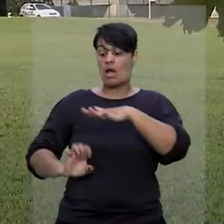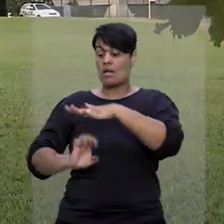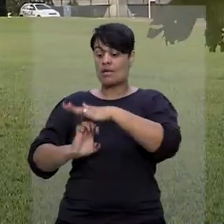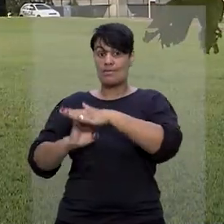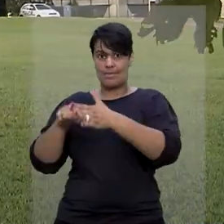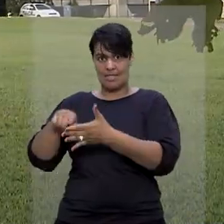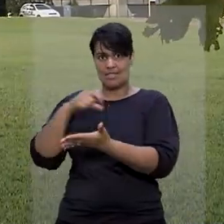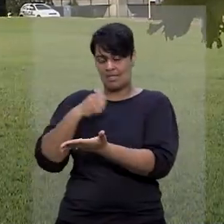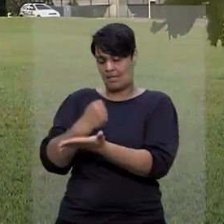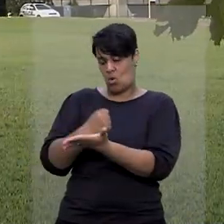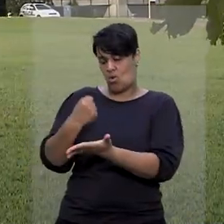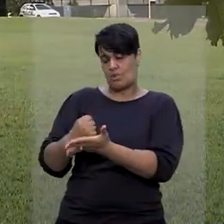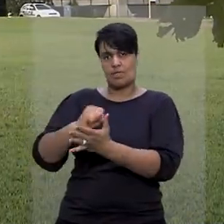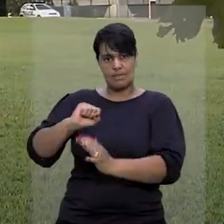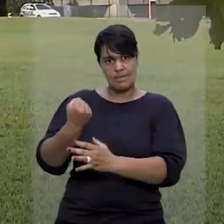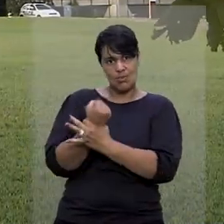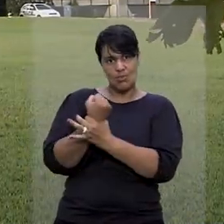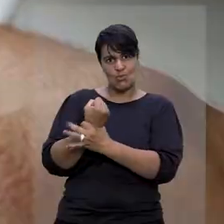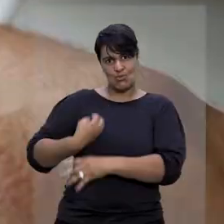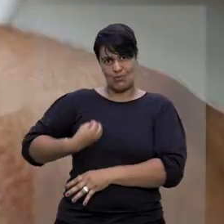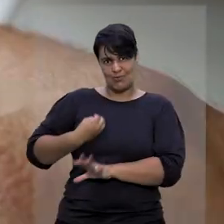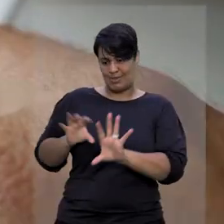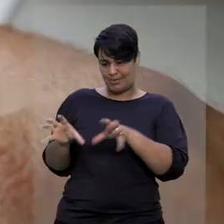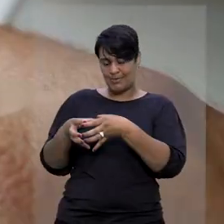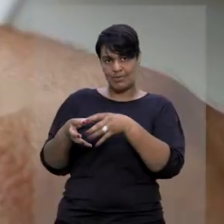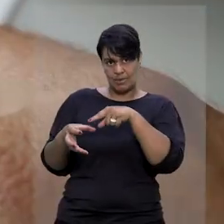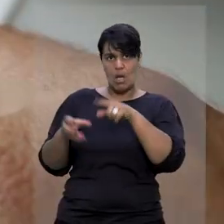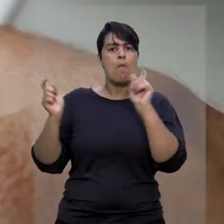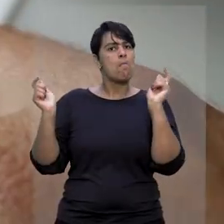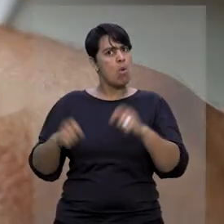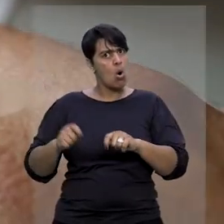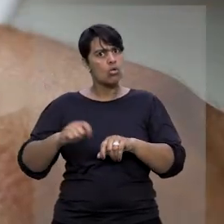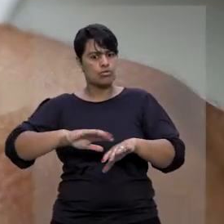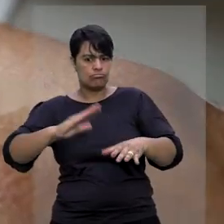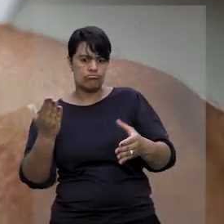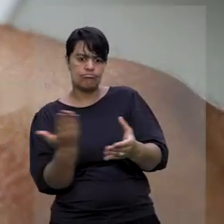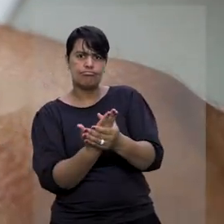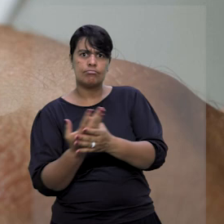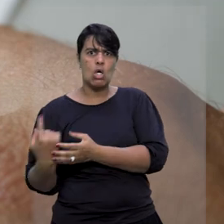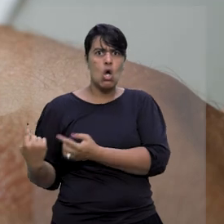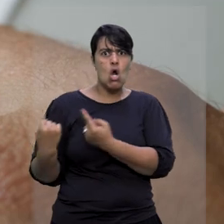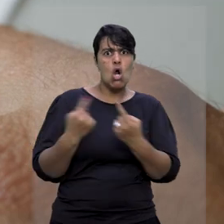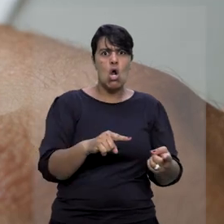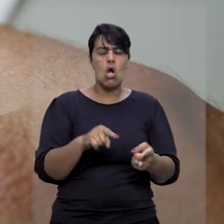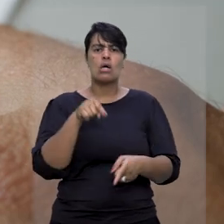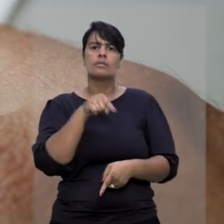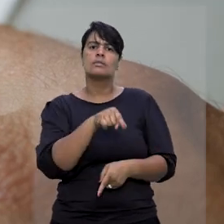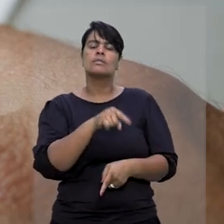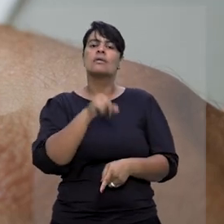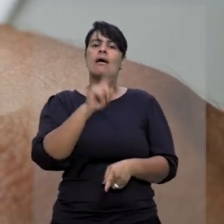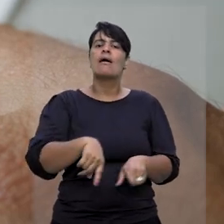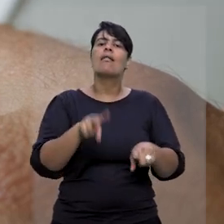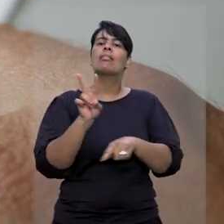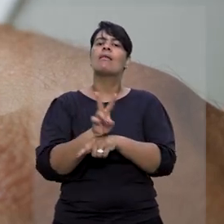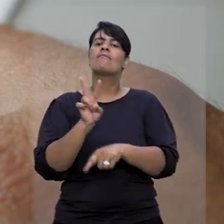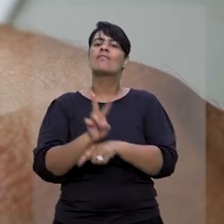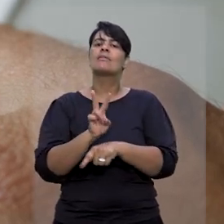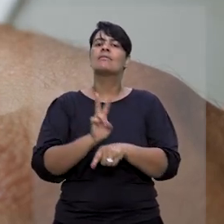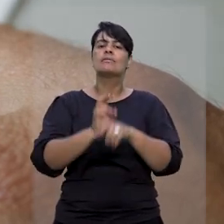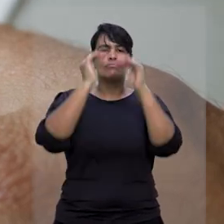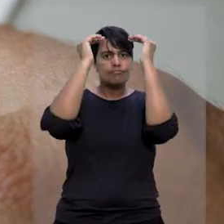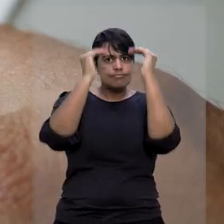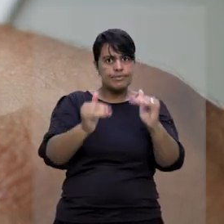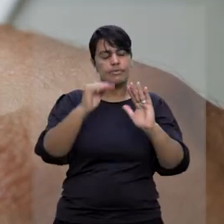estipulante do contrato de seguro de vida coletivo tem legitimidade para ajuizar a ação contra a seguradora em defesa do